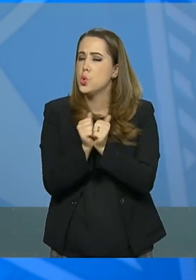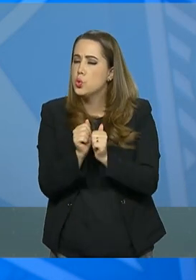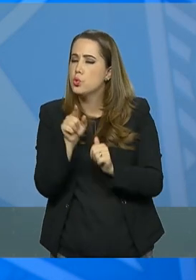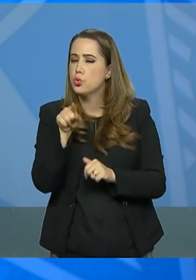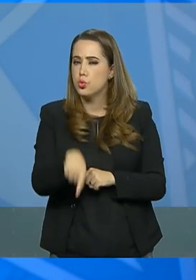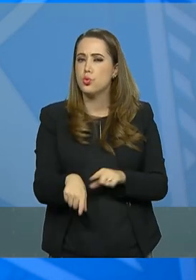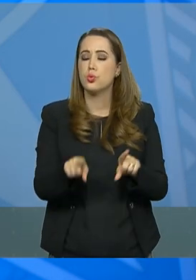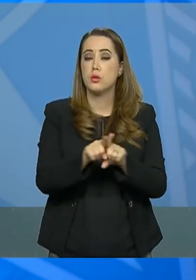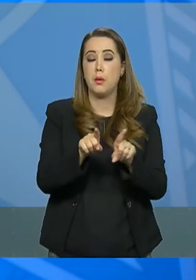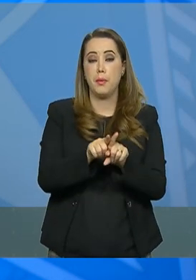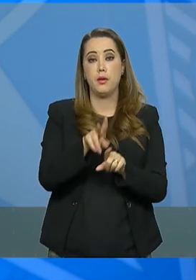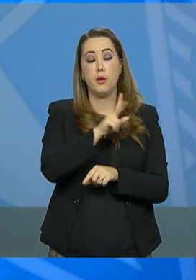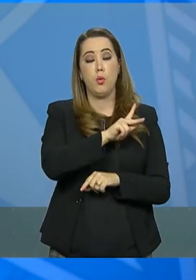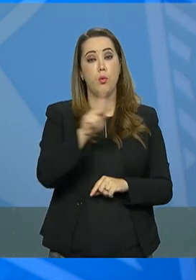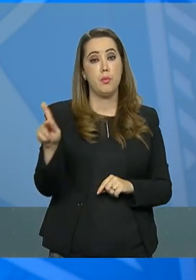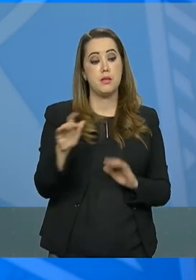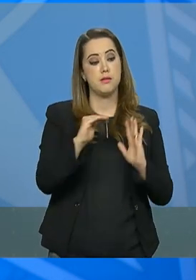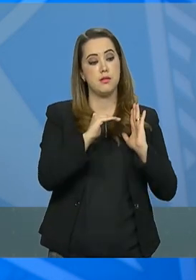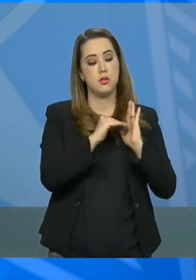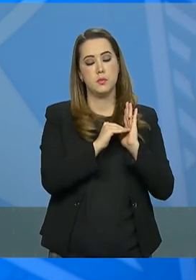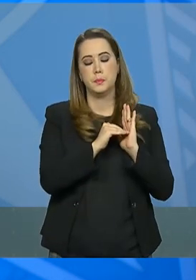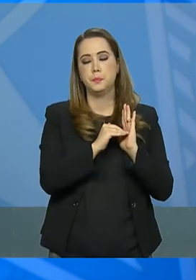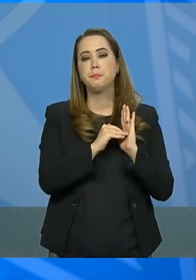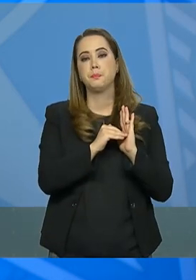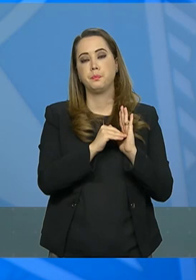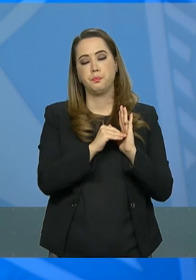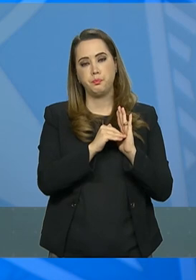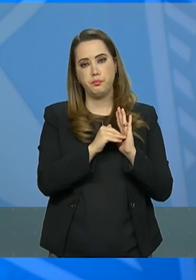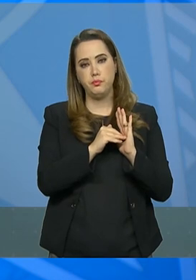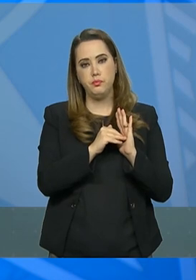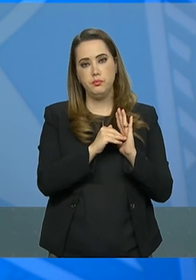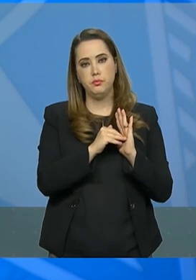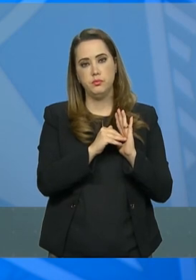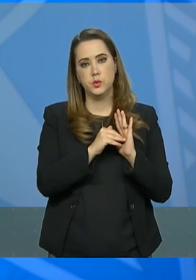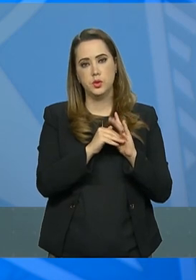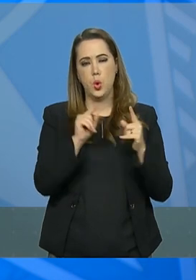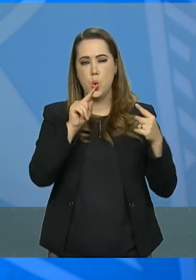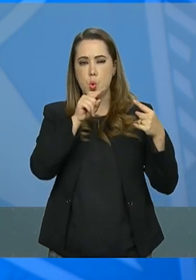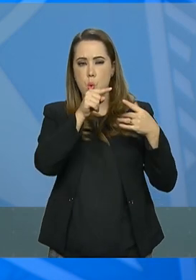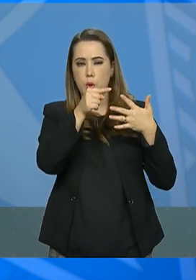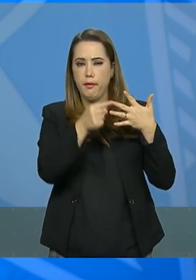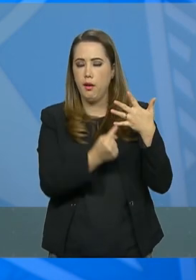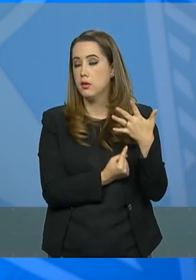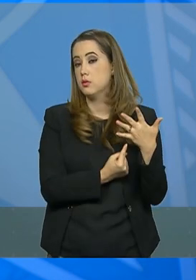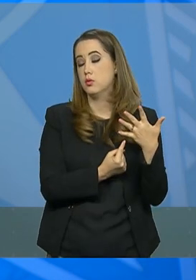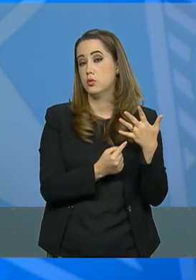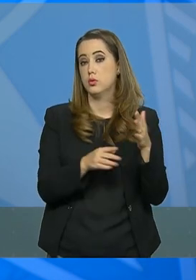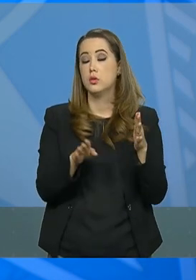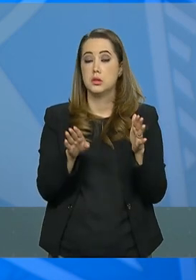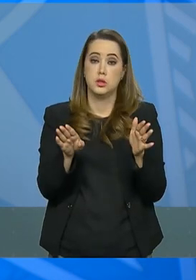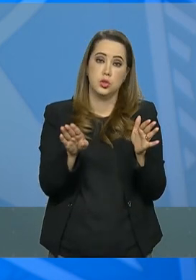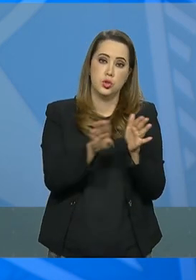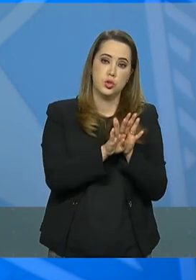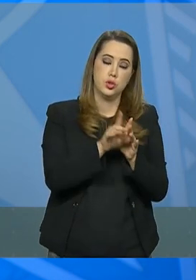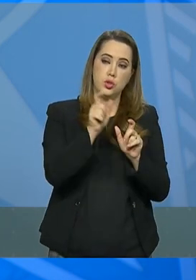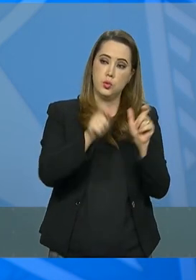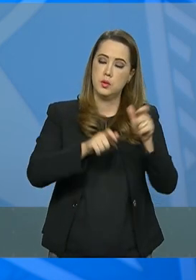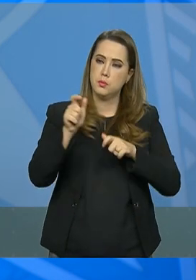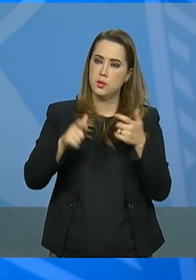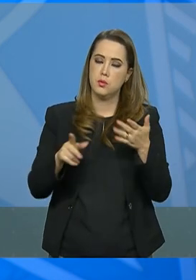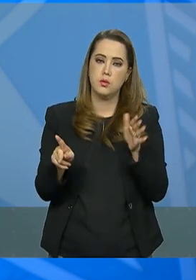presidente do Senado, estabeleceu contatos e fez chegar aos legisladores a